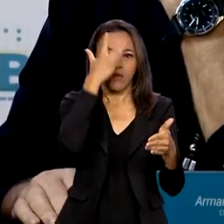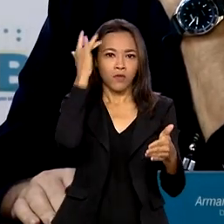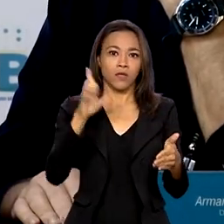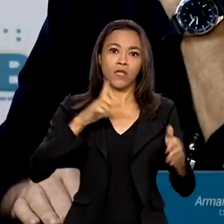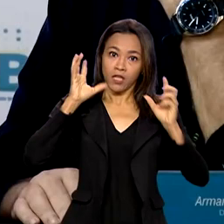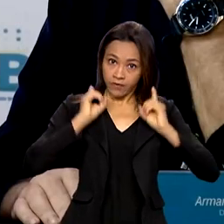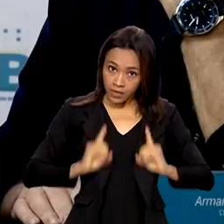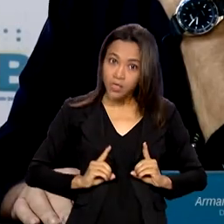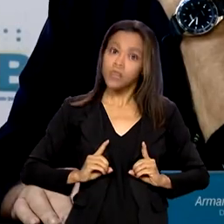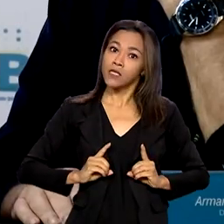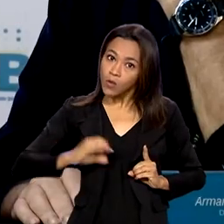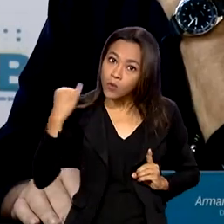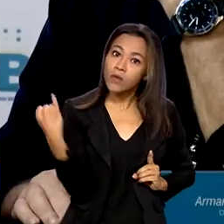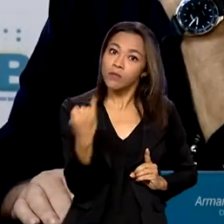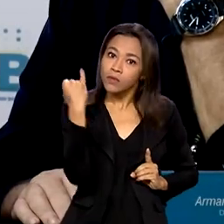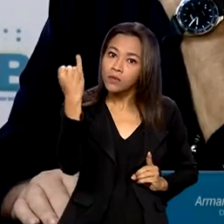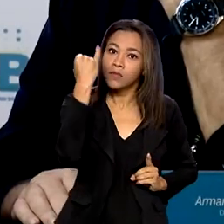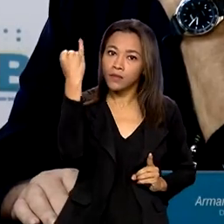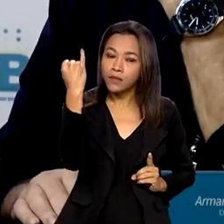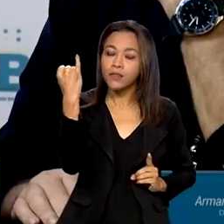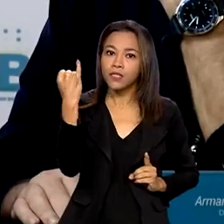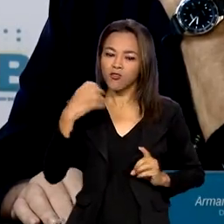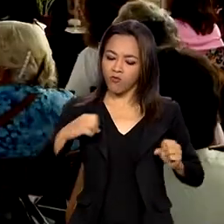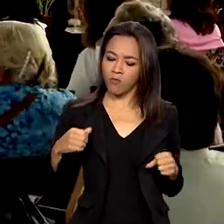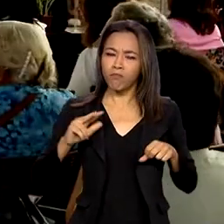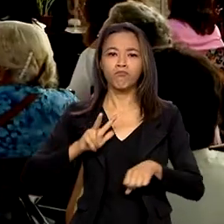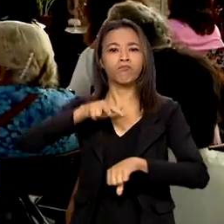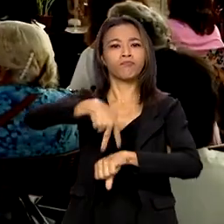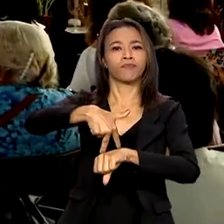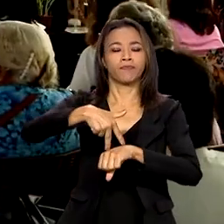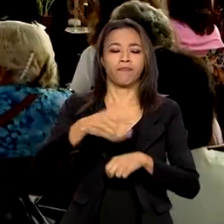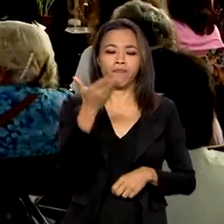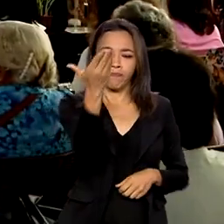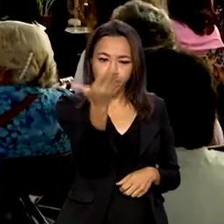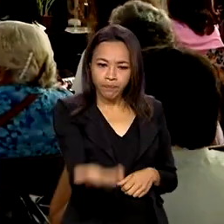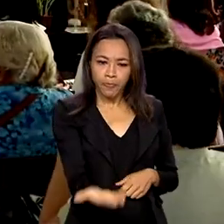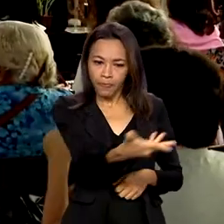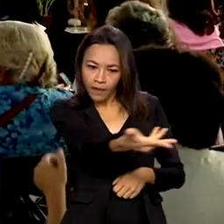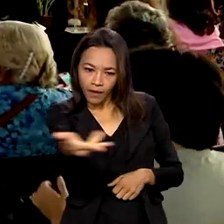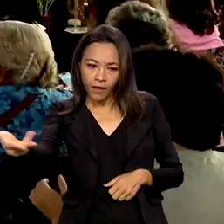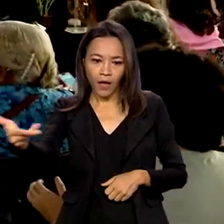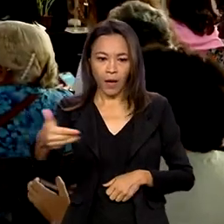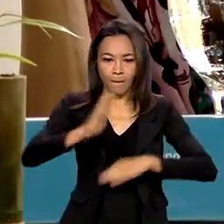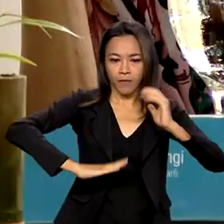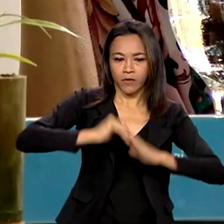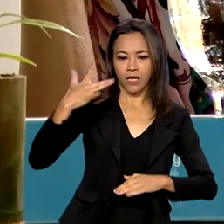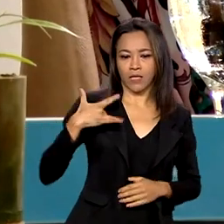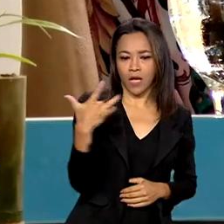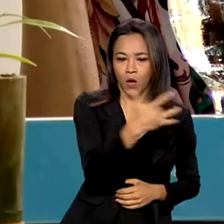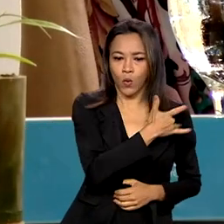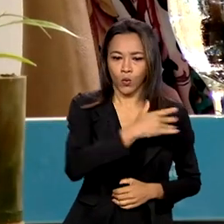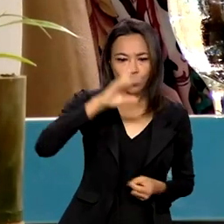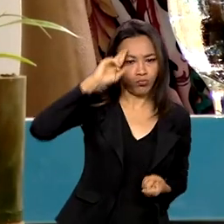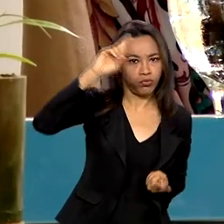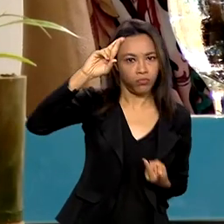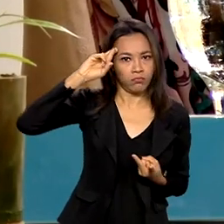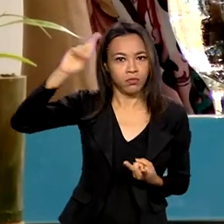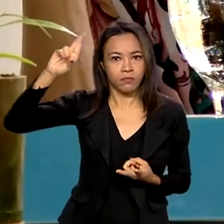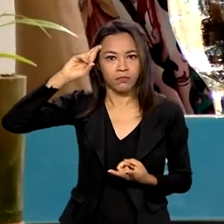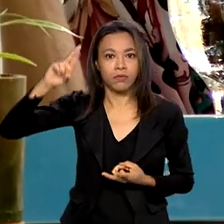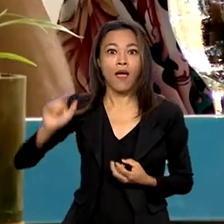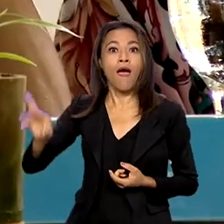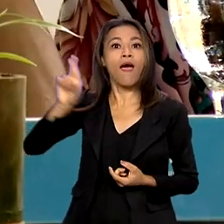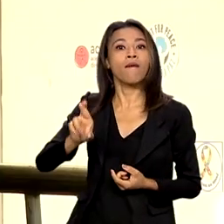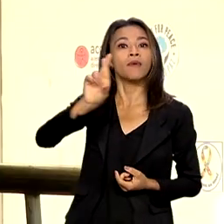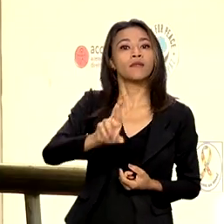relevância, com importância, com imponência. Profissionais de saúde, gestores, representantes de movimentos